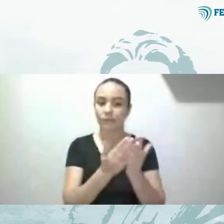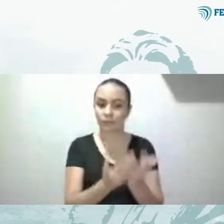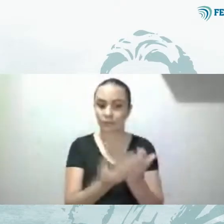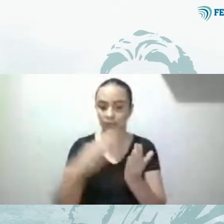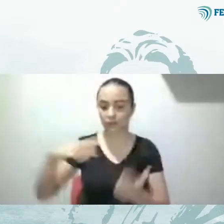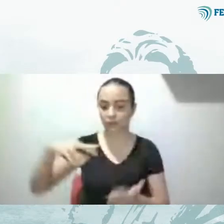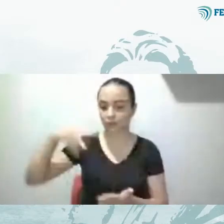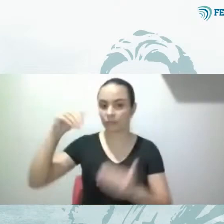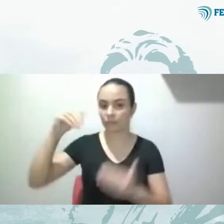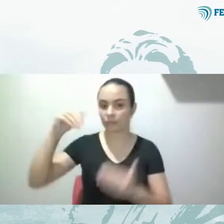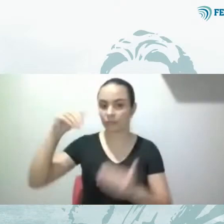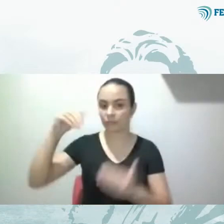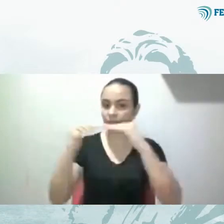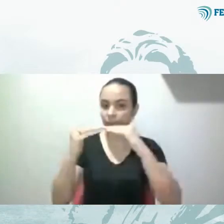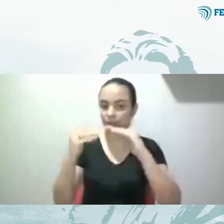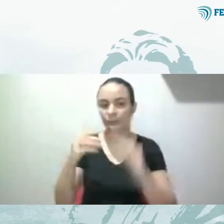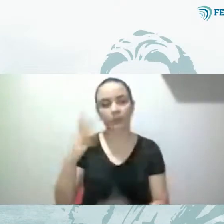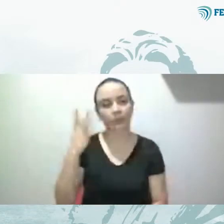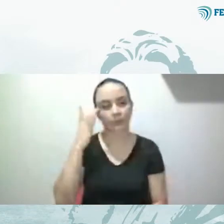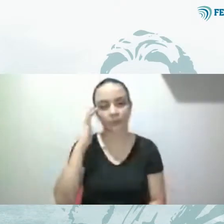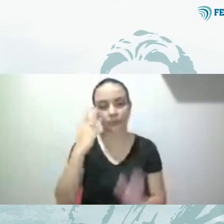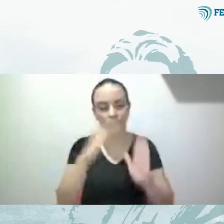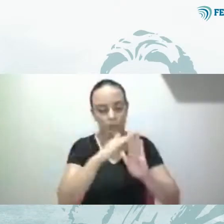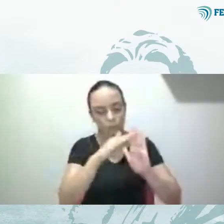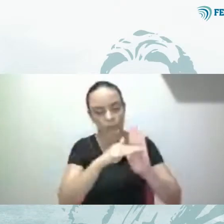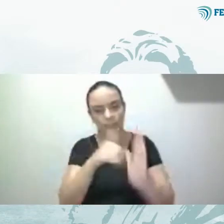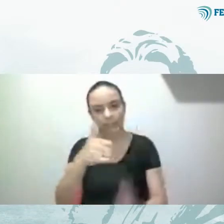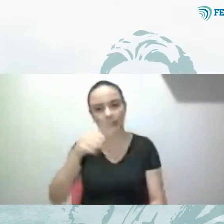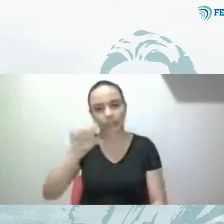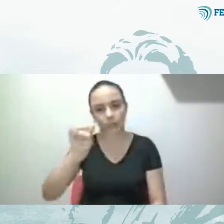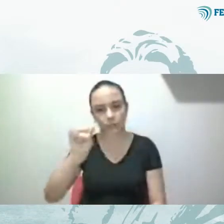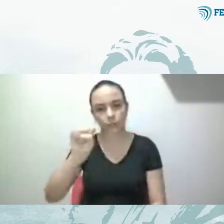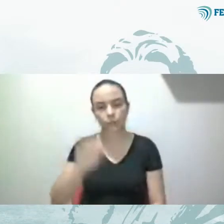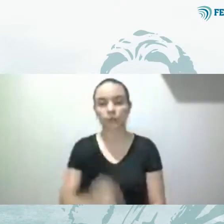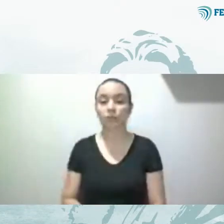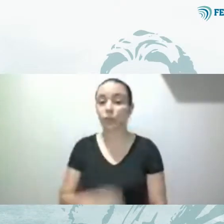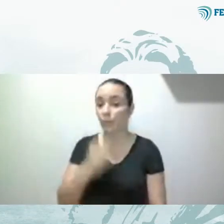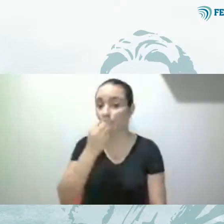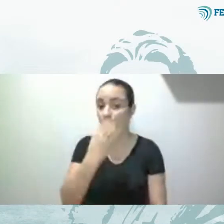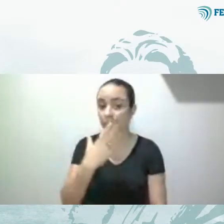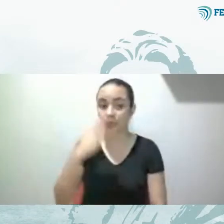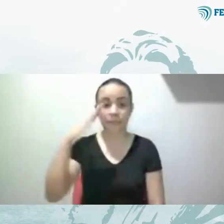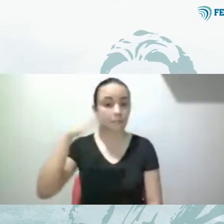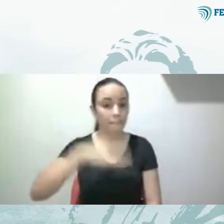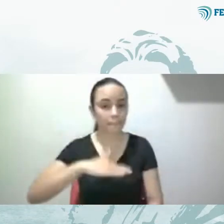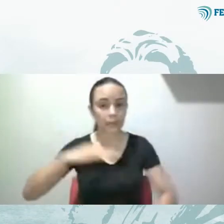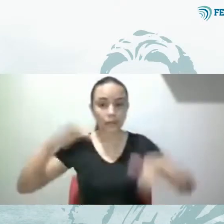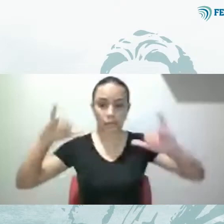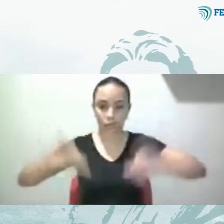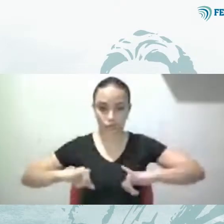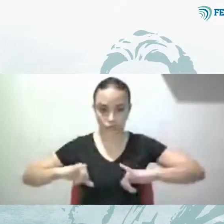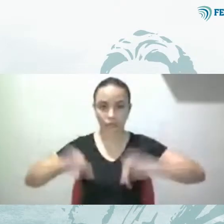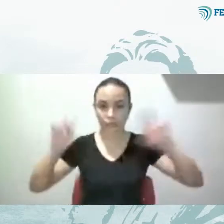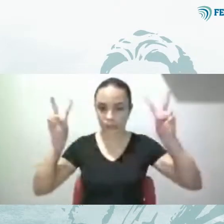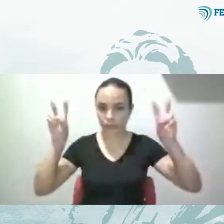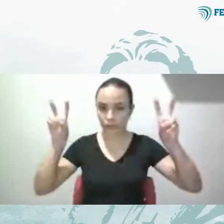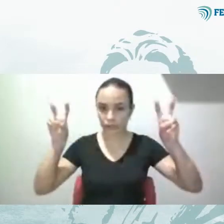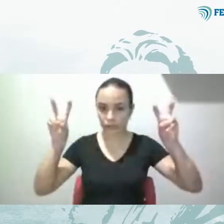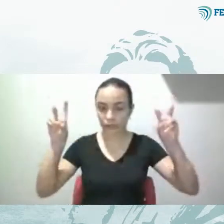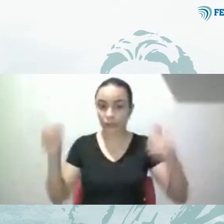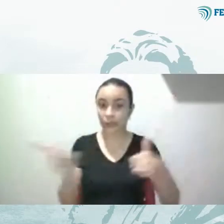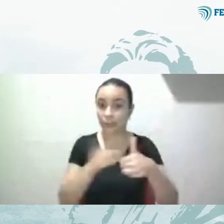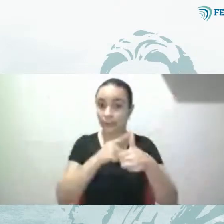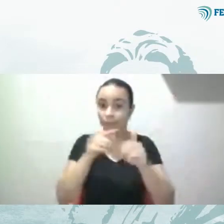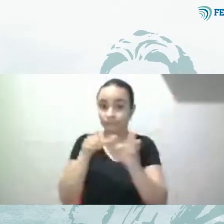18, não tenho certeza, chamado Bem e Mal Sofrer. É a primeira das instruções dos Espíritos